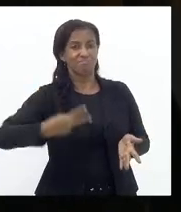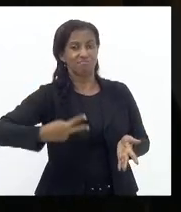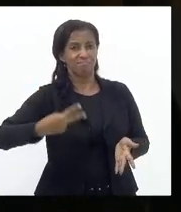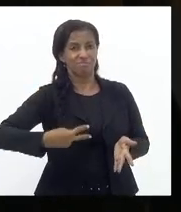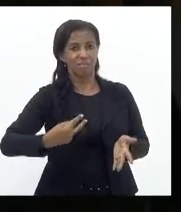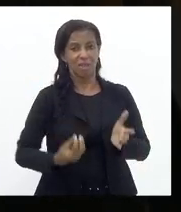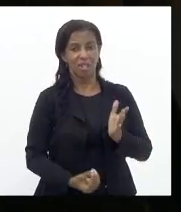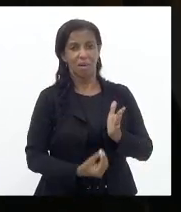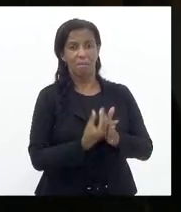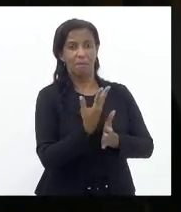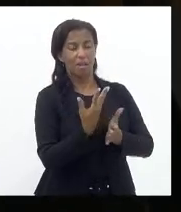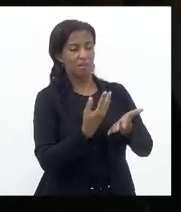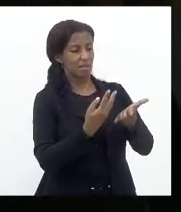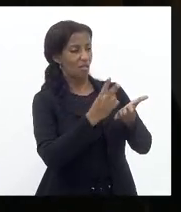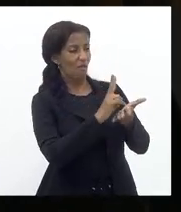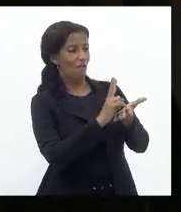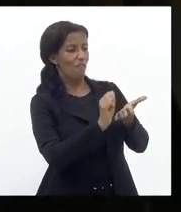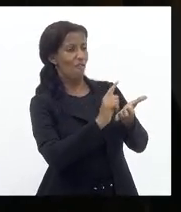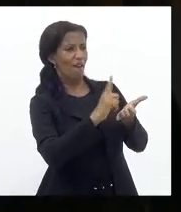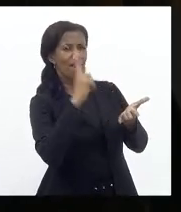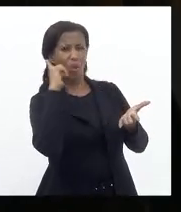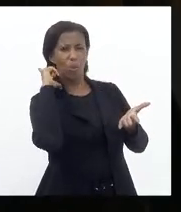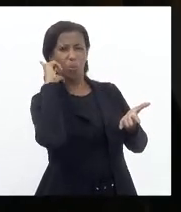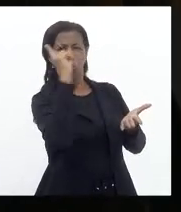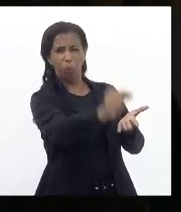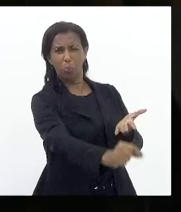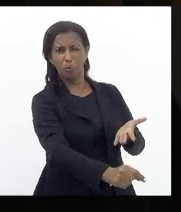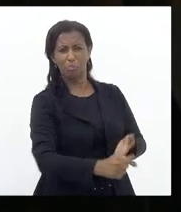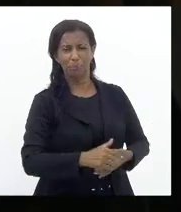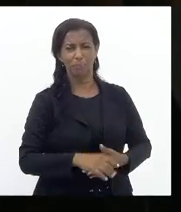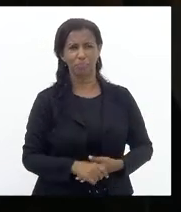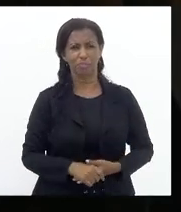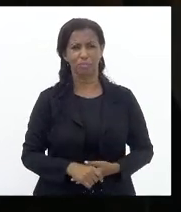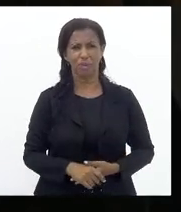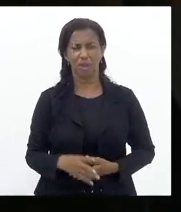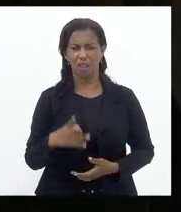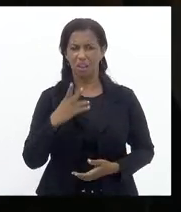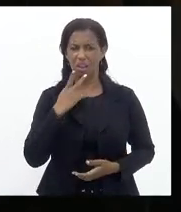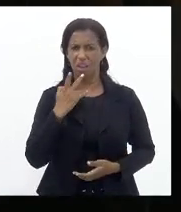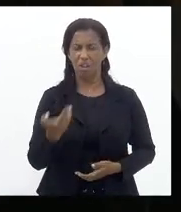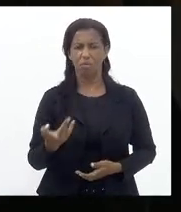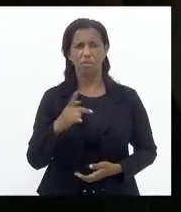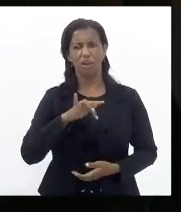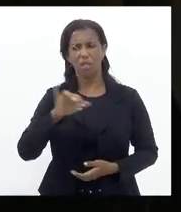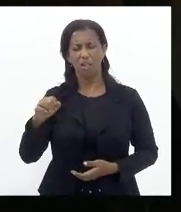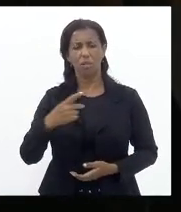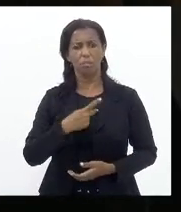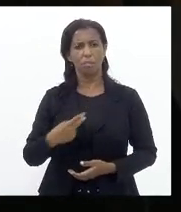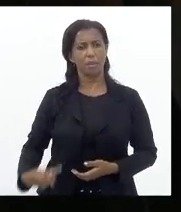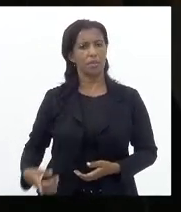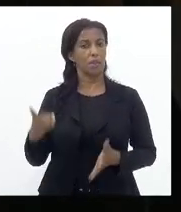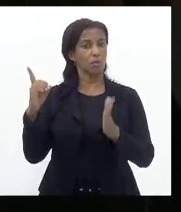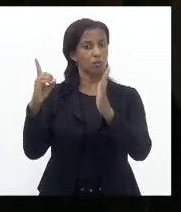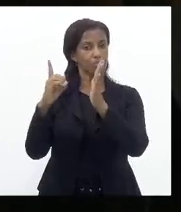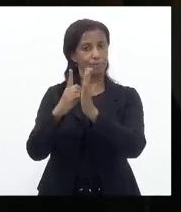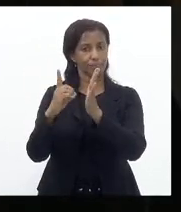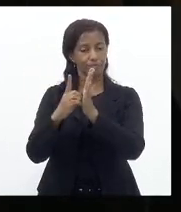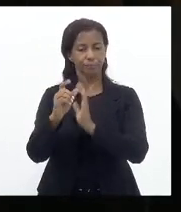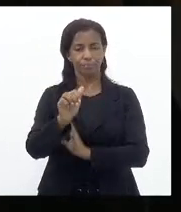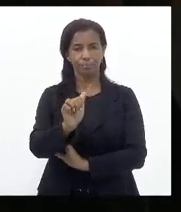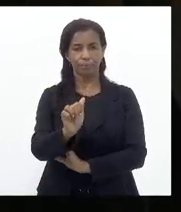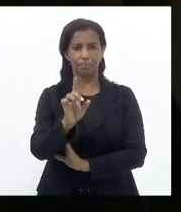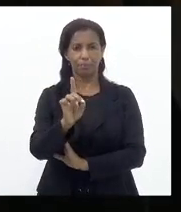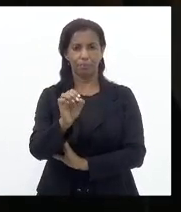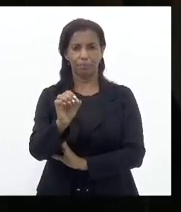apareceu Vaga em cachoeira De macacu Eu falei isso Para o presidente Do Detran Adolfo